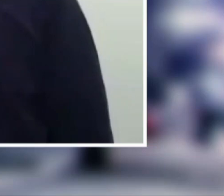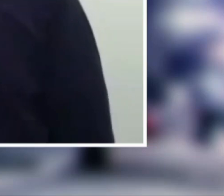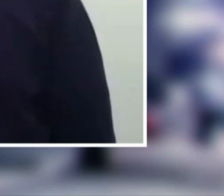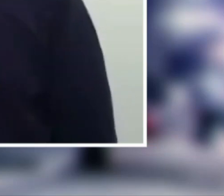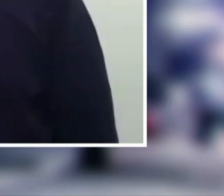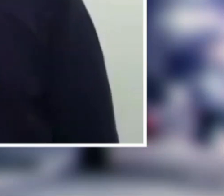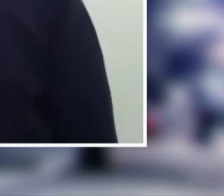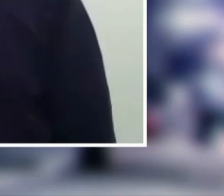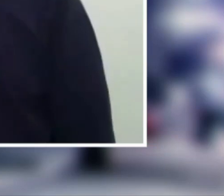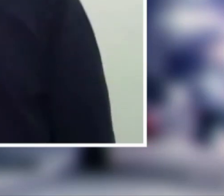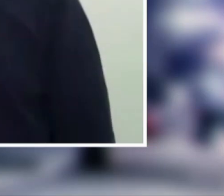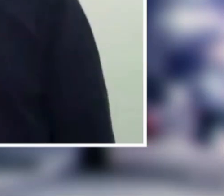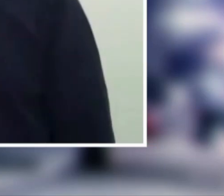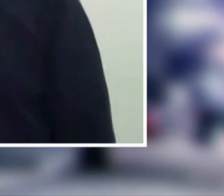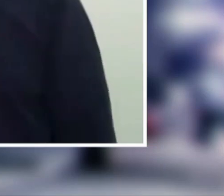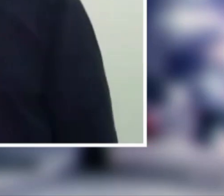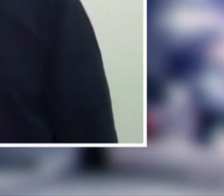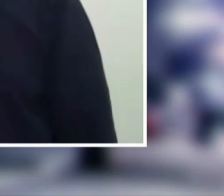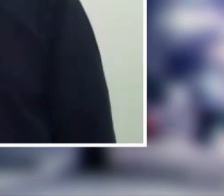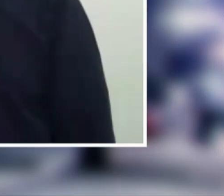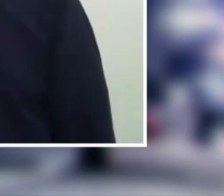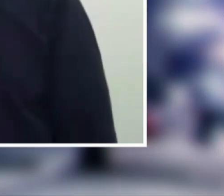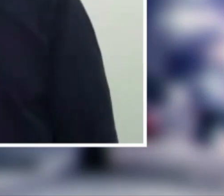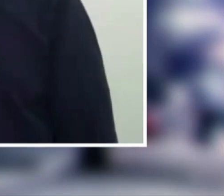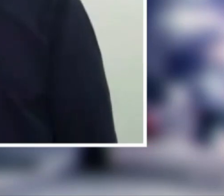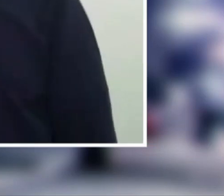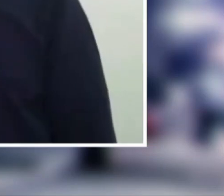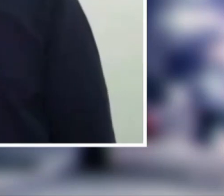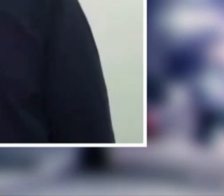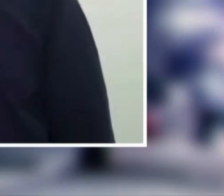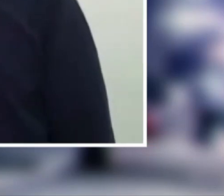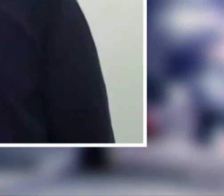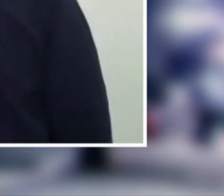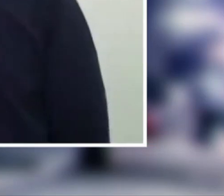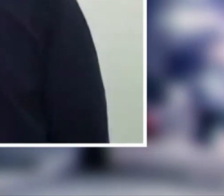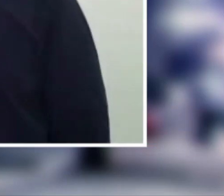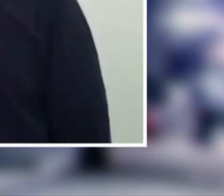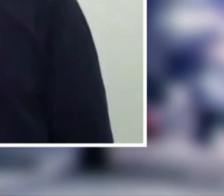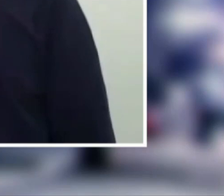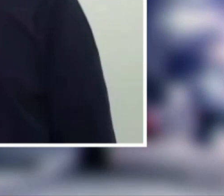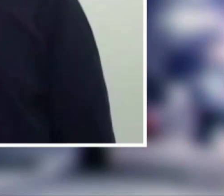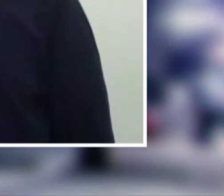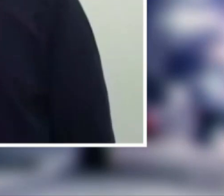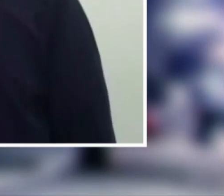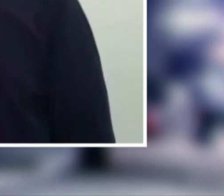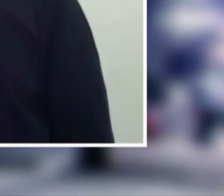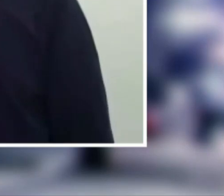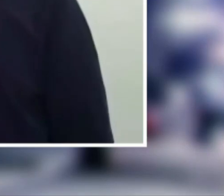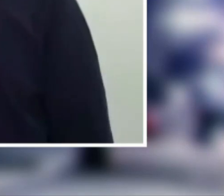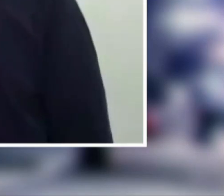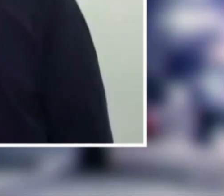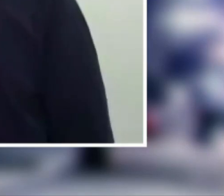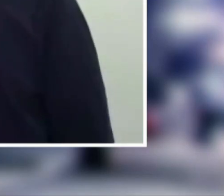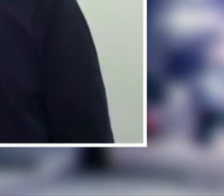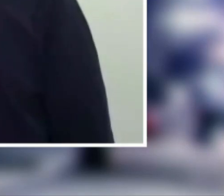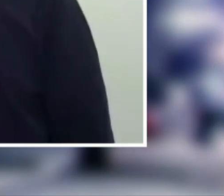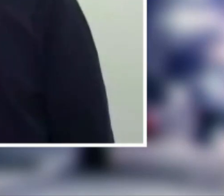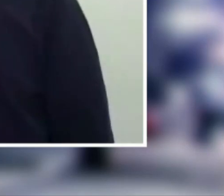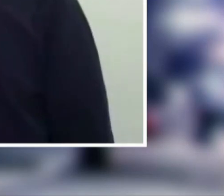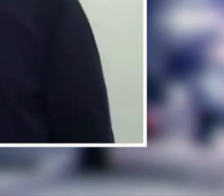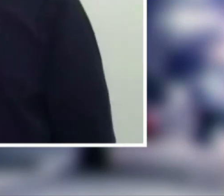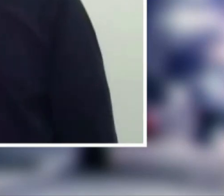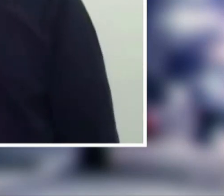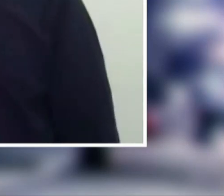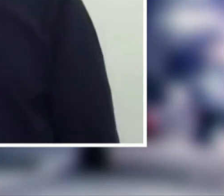para nos divertir, não. A gente fica em casa. De vez em quando, que a gente precisa sair. Mas